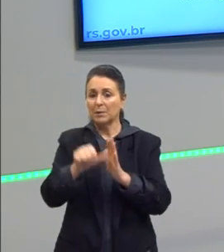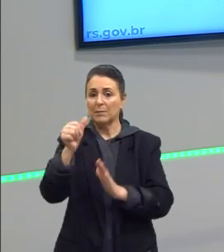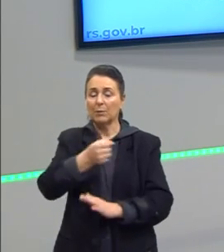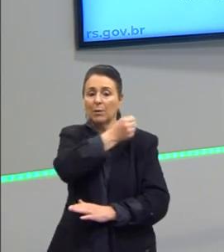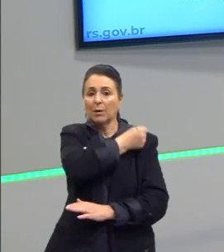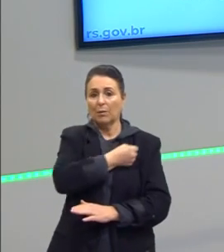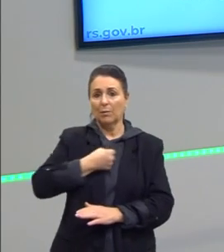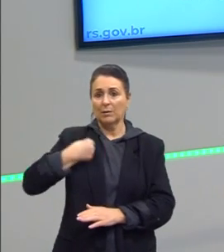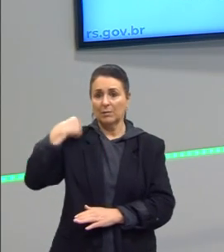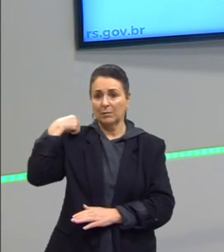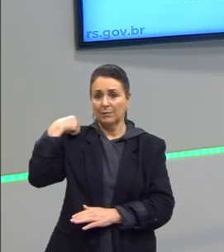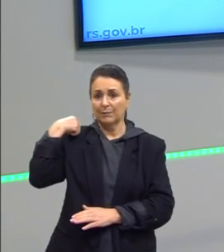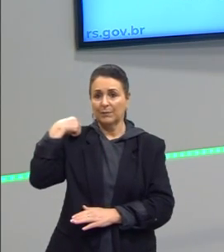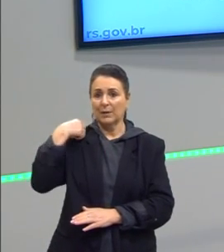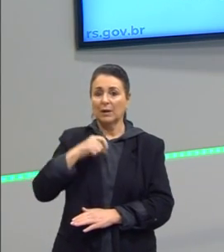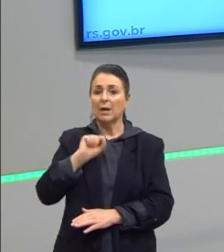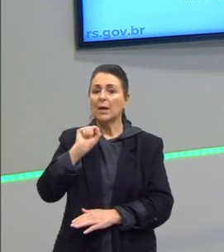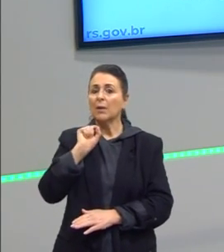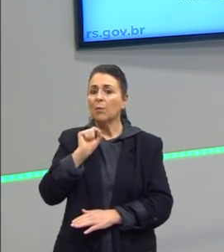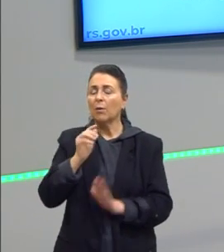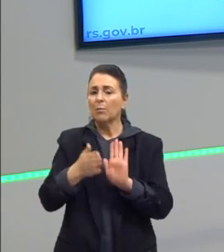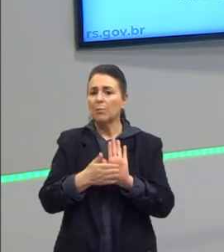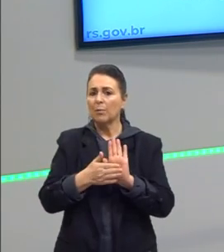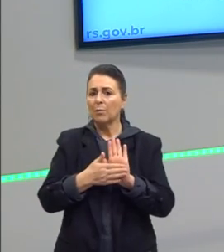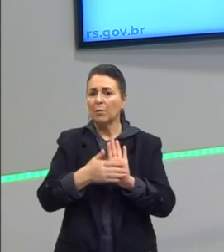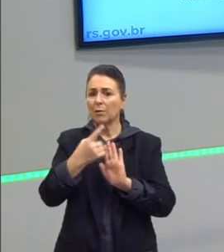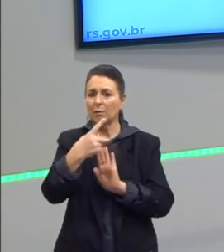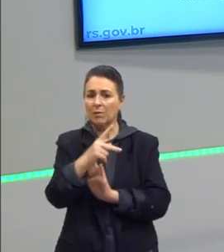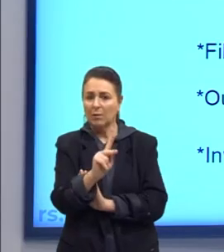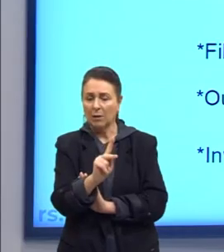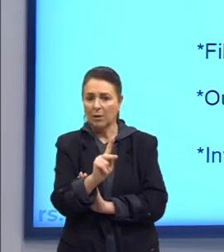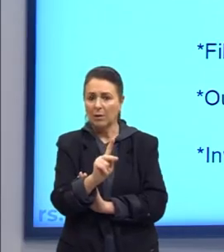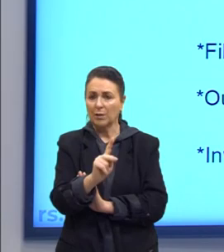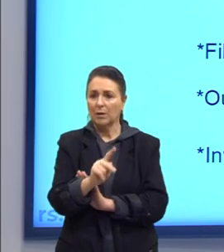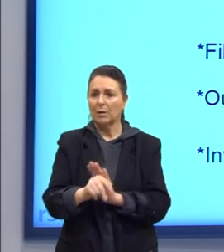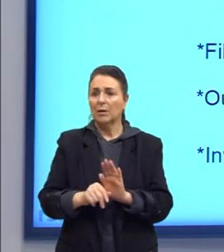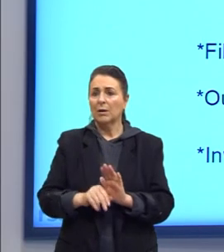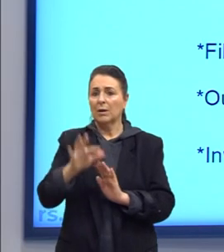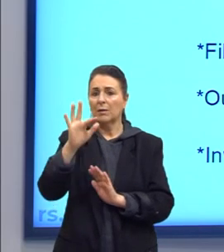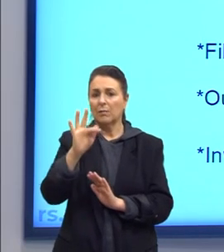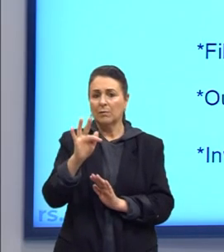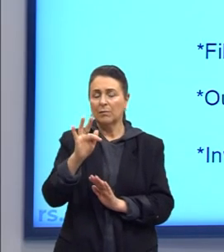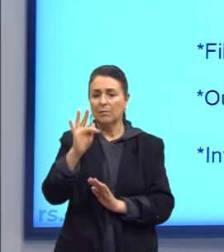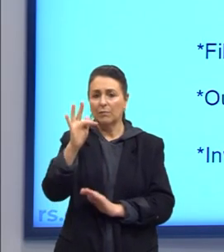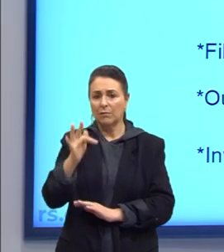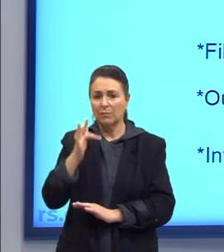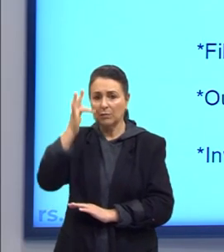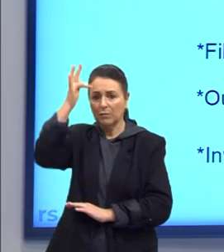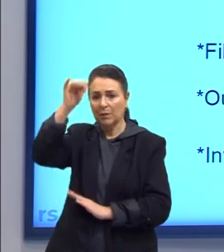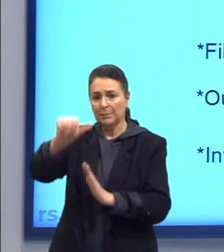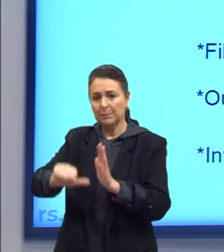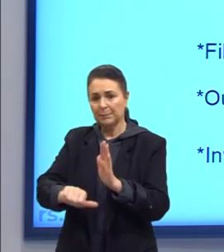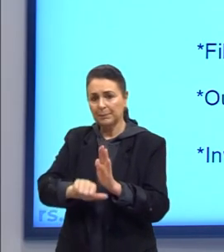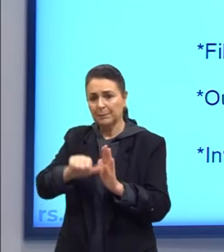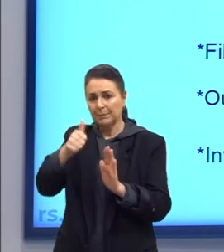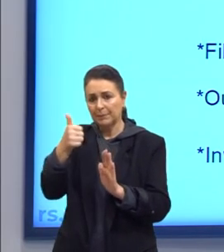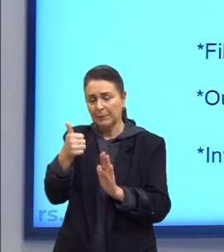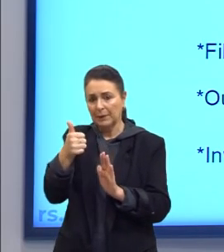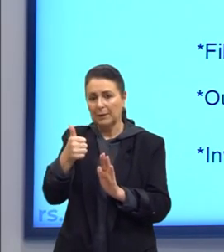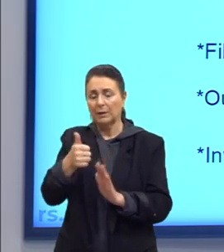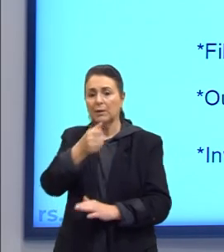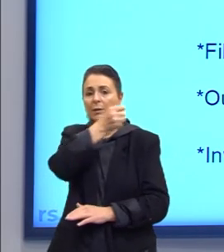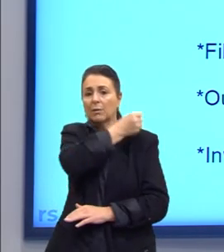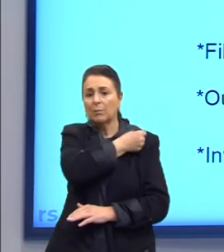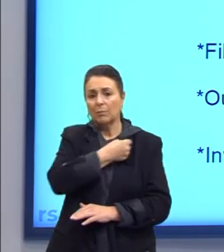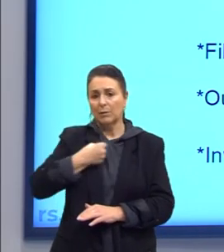Aristóteles propõe uma outra perspectiva para a metafísica, que é a chamada filosofia primeira. Então o Aristóteles,